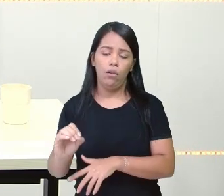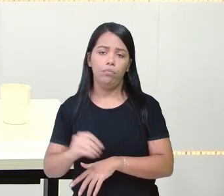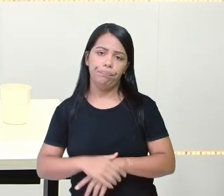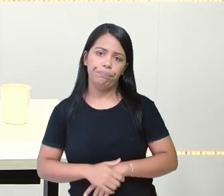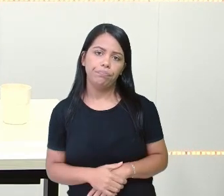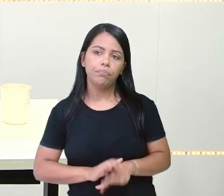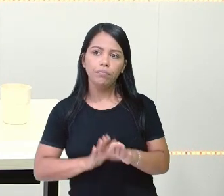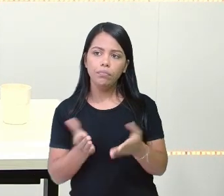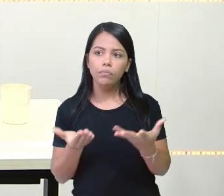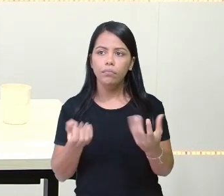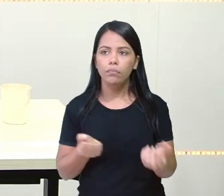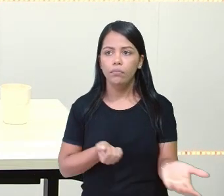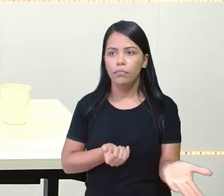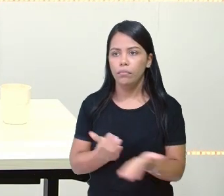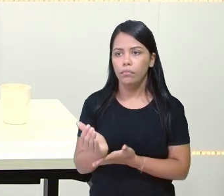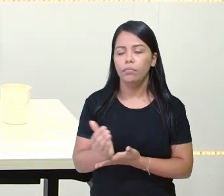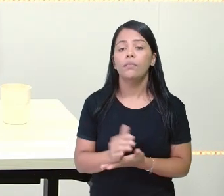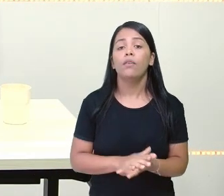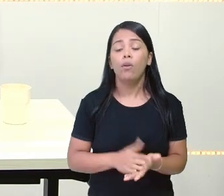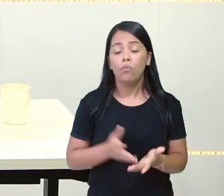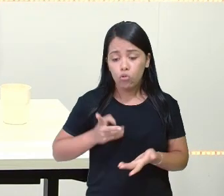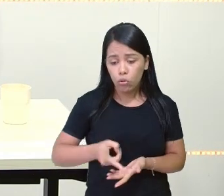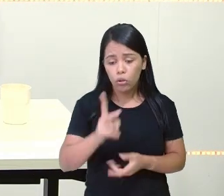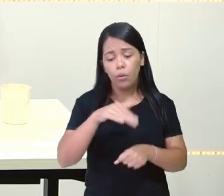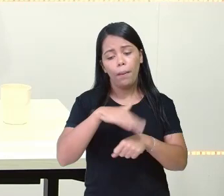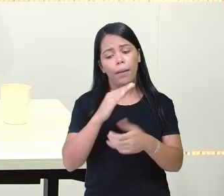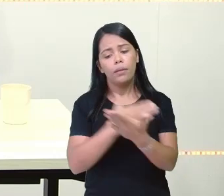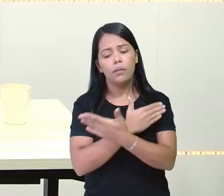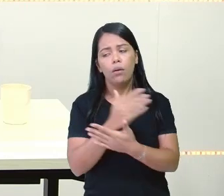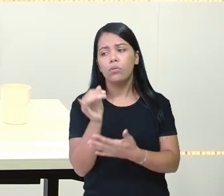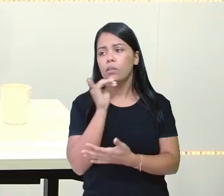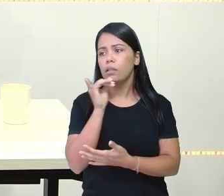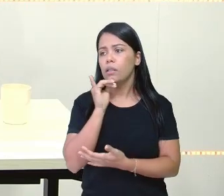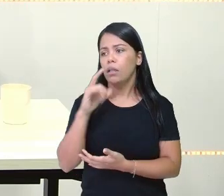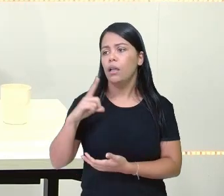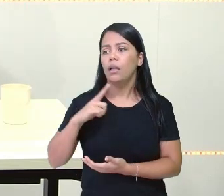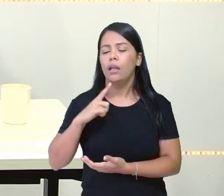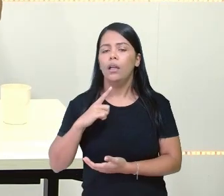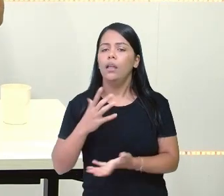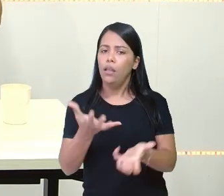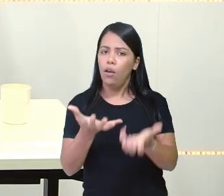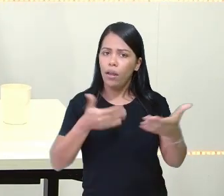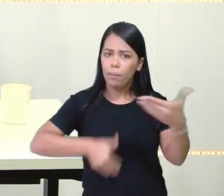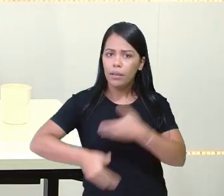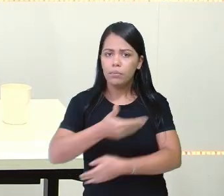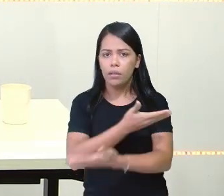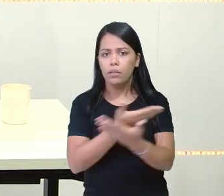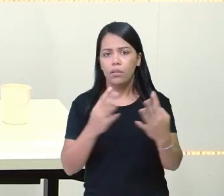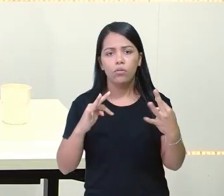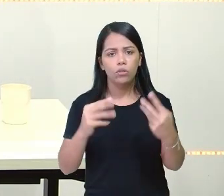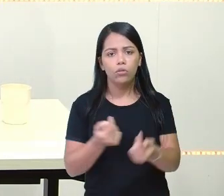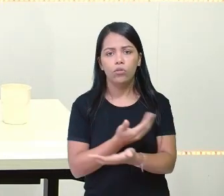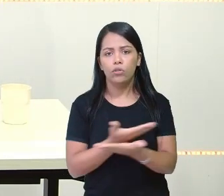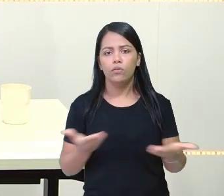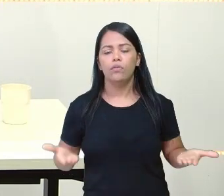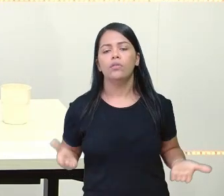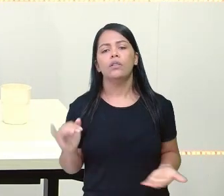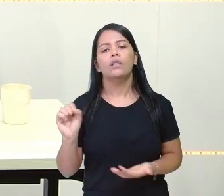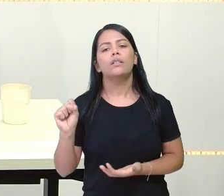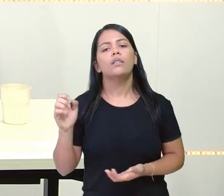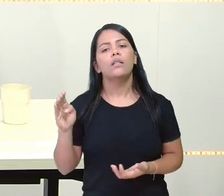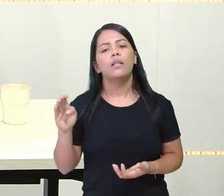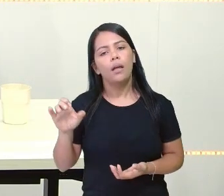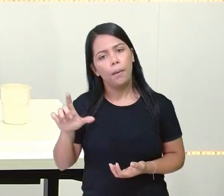Vamos dar continuidade, trazendo agora mais alguns exemplos. E eu conto com a participação de todos vocês, viu? Isabela, Lázaro,